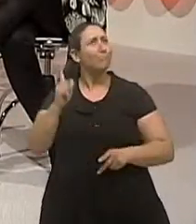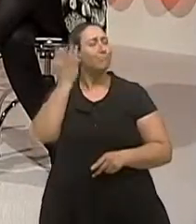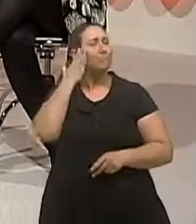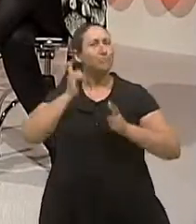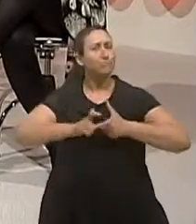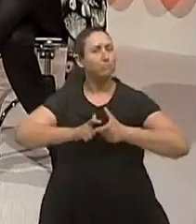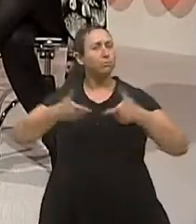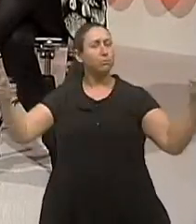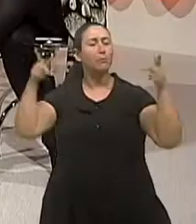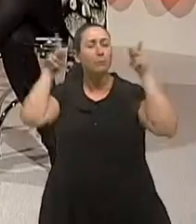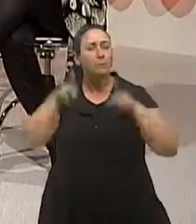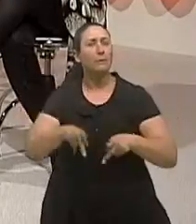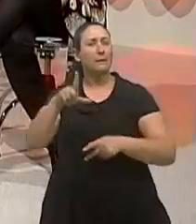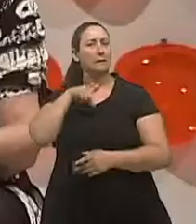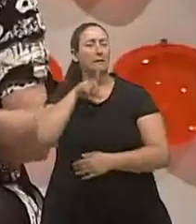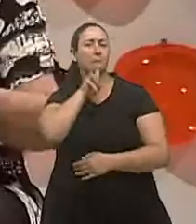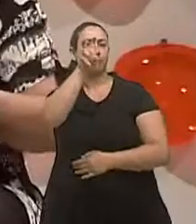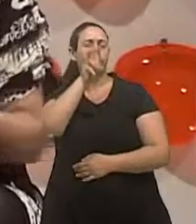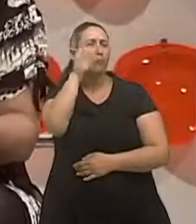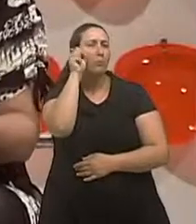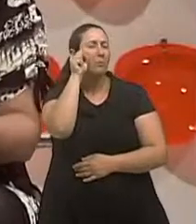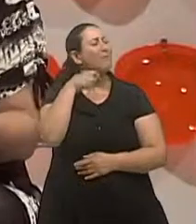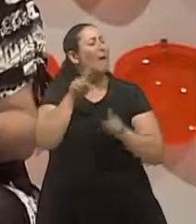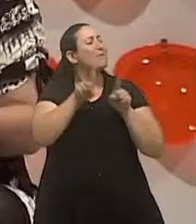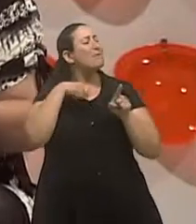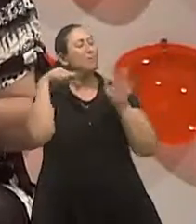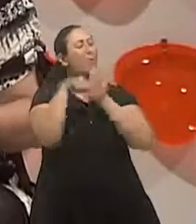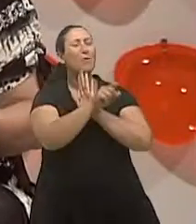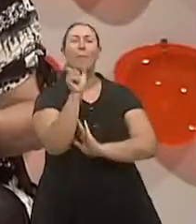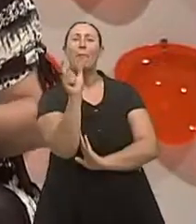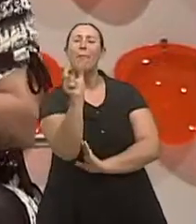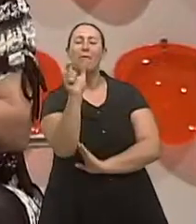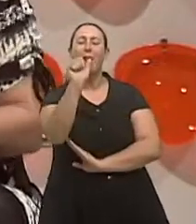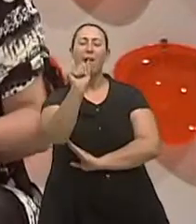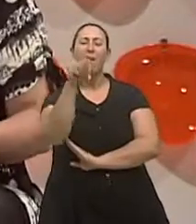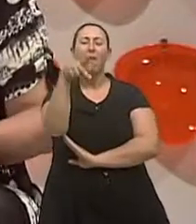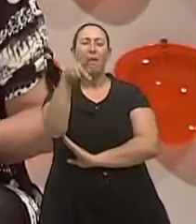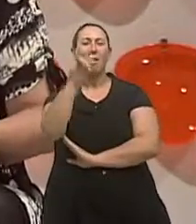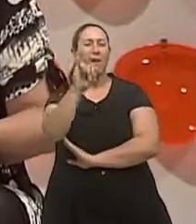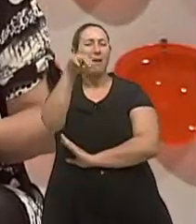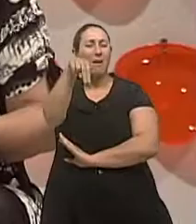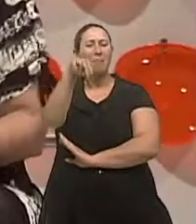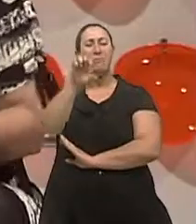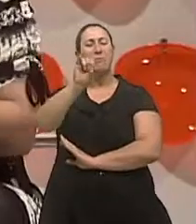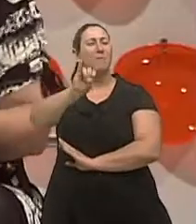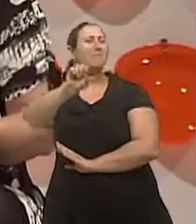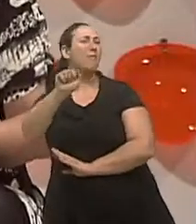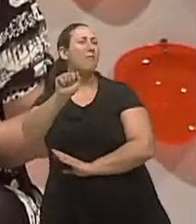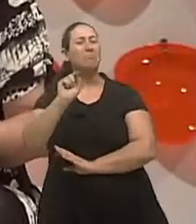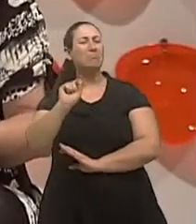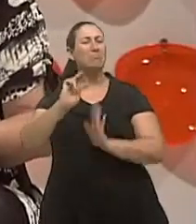que a gente vê nos números, né? Afinal, o que é que nós chamamos e que é o nome mesmo? O que é